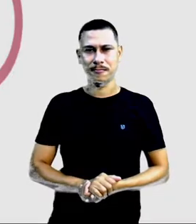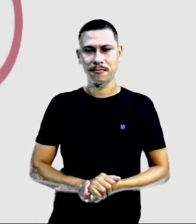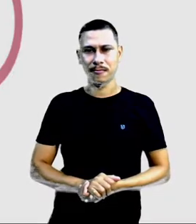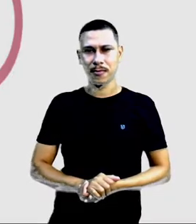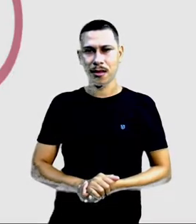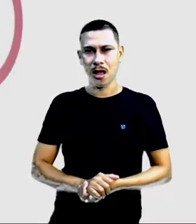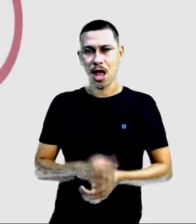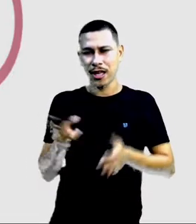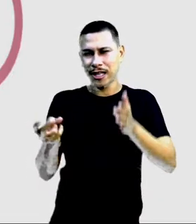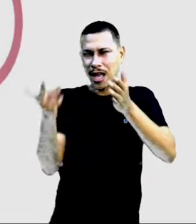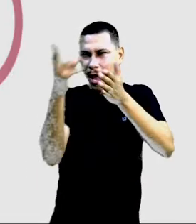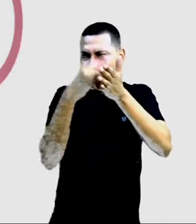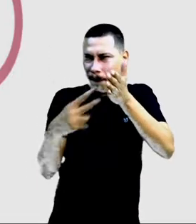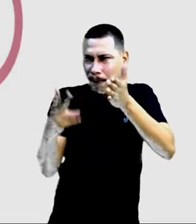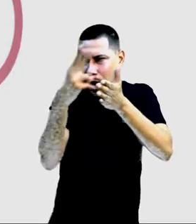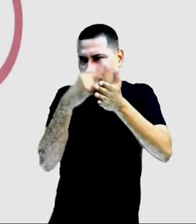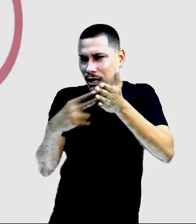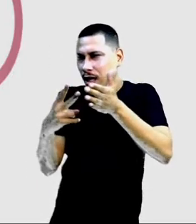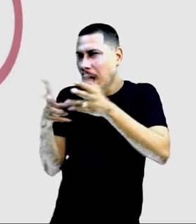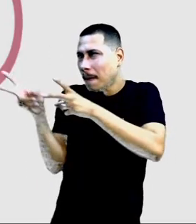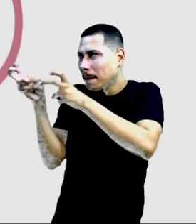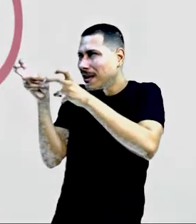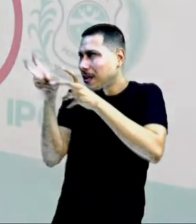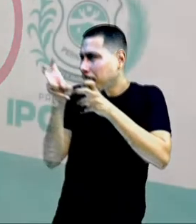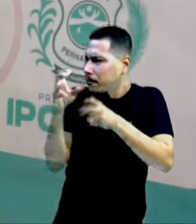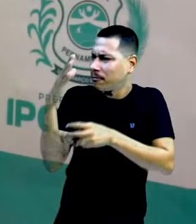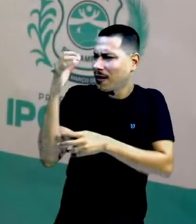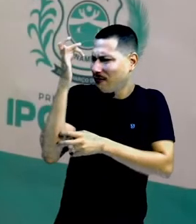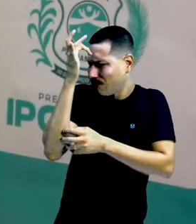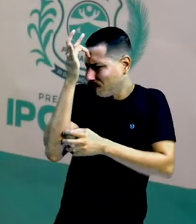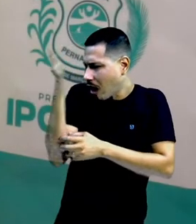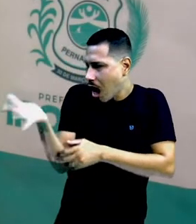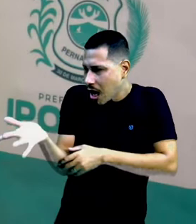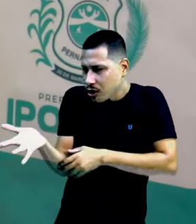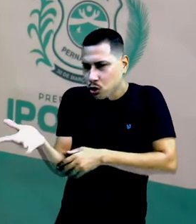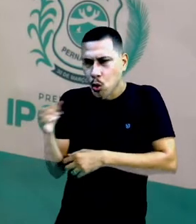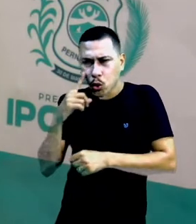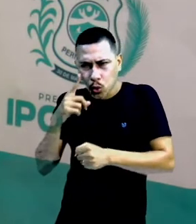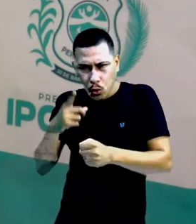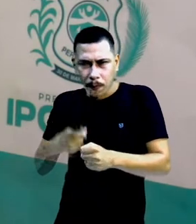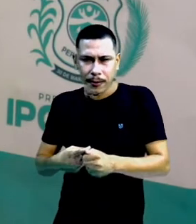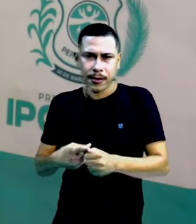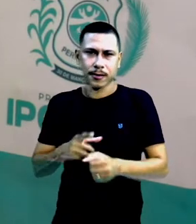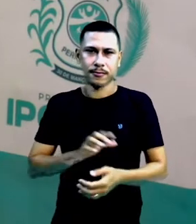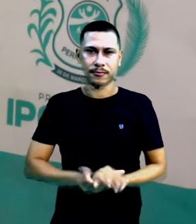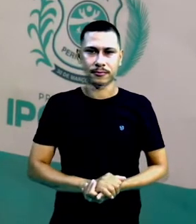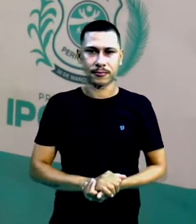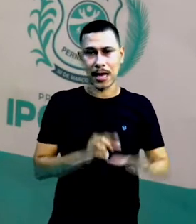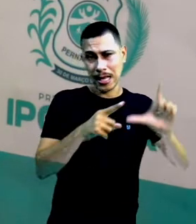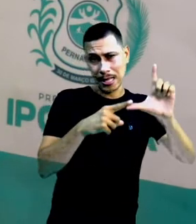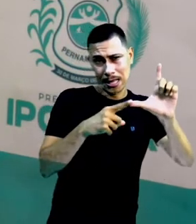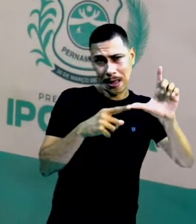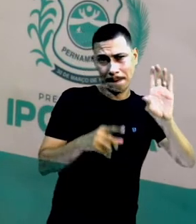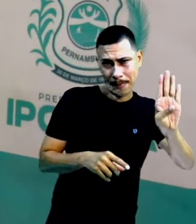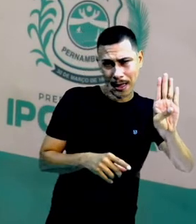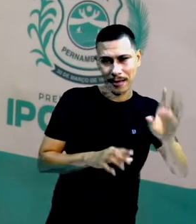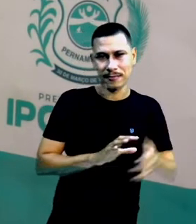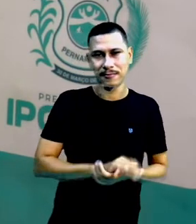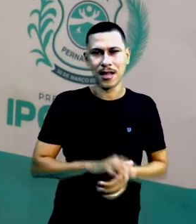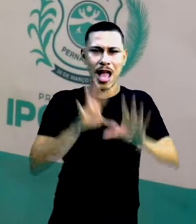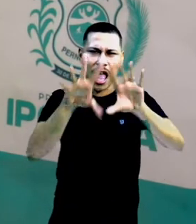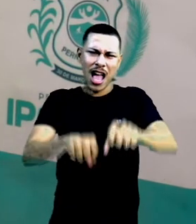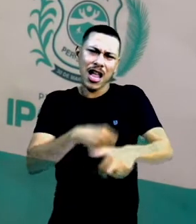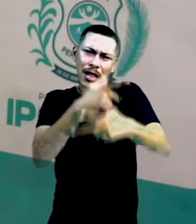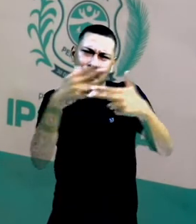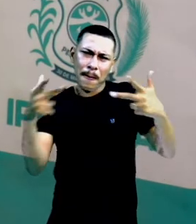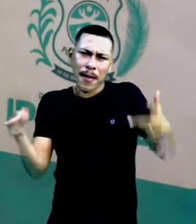imagem. Observando a imagem, é fácil a gente descobrir. Letra B. Bichinhos mortos e